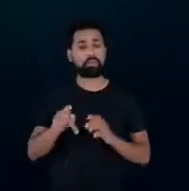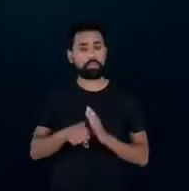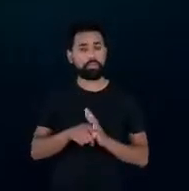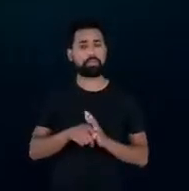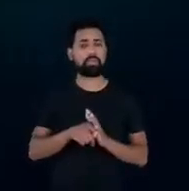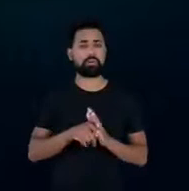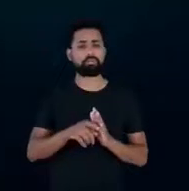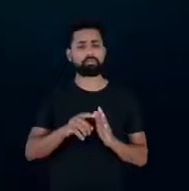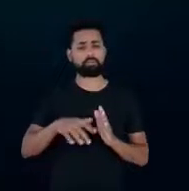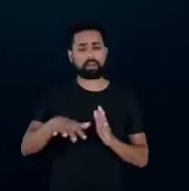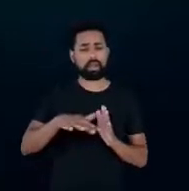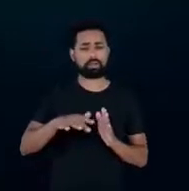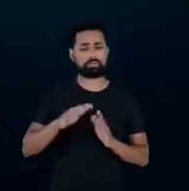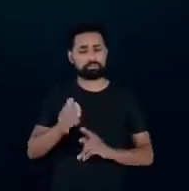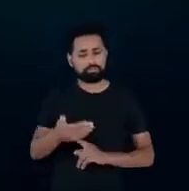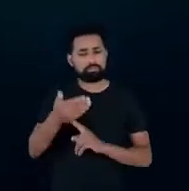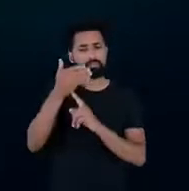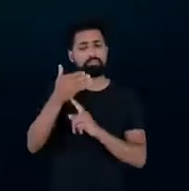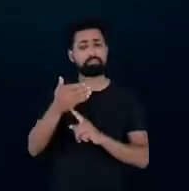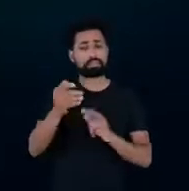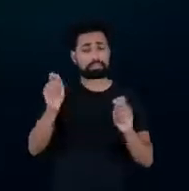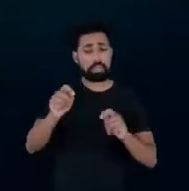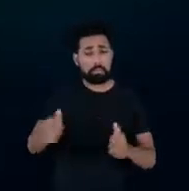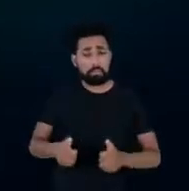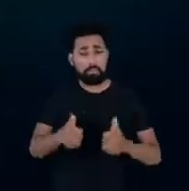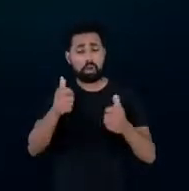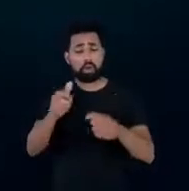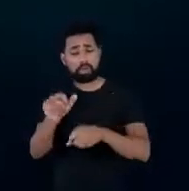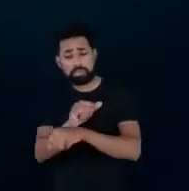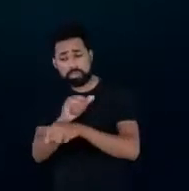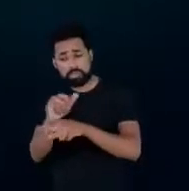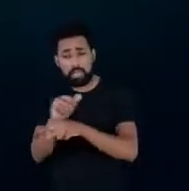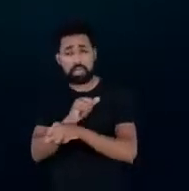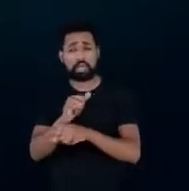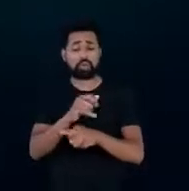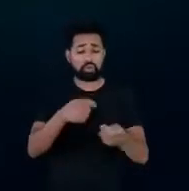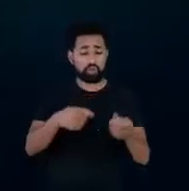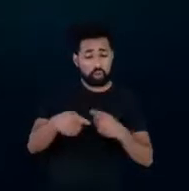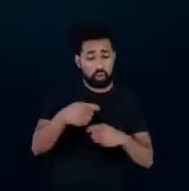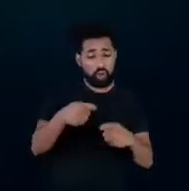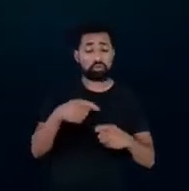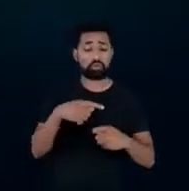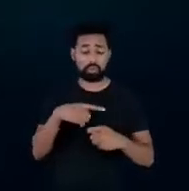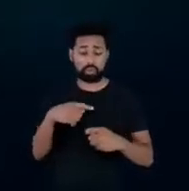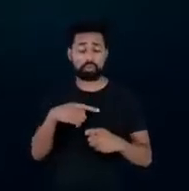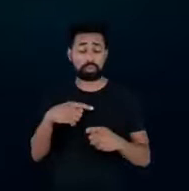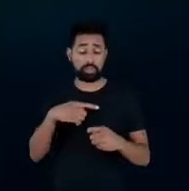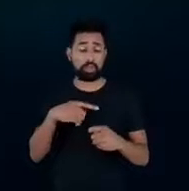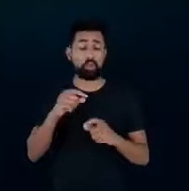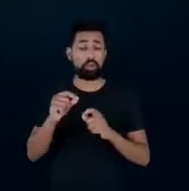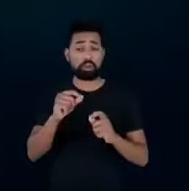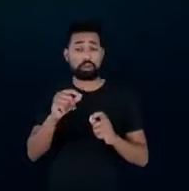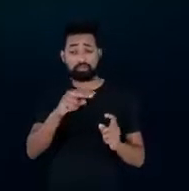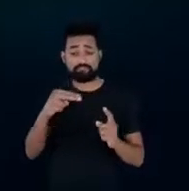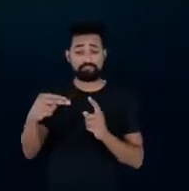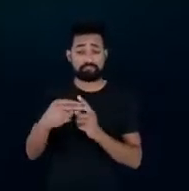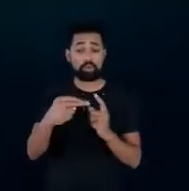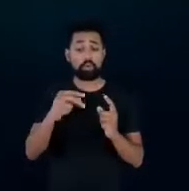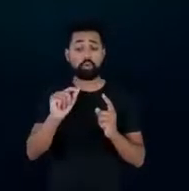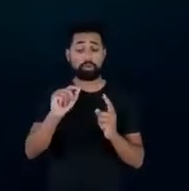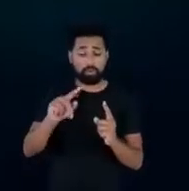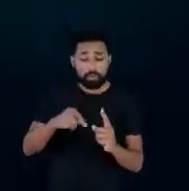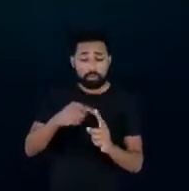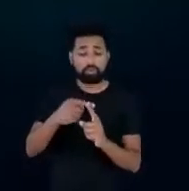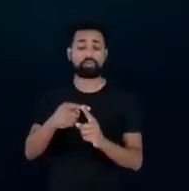potencializar novos modelos de negócios então há uma perspectiva bastante positiva para o mercado de eficiência